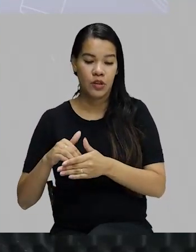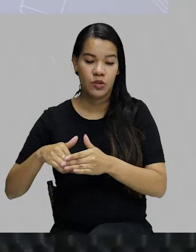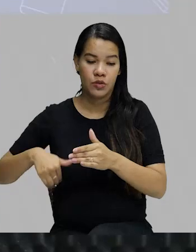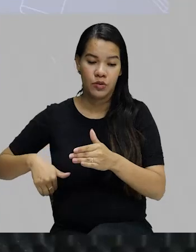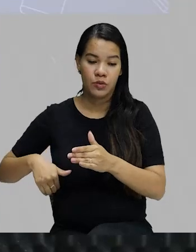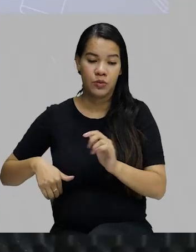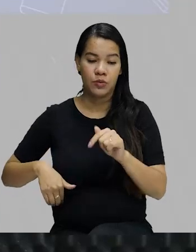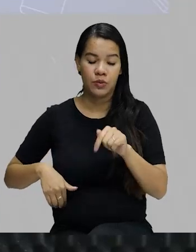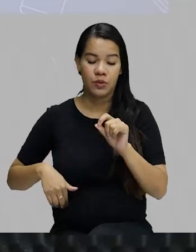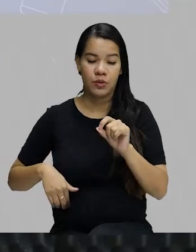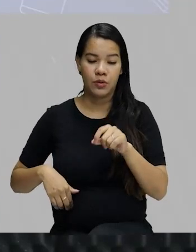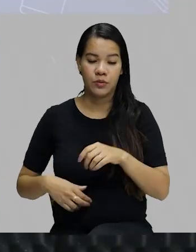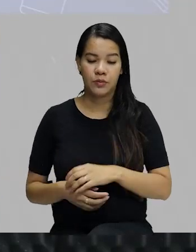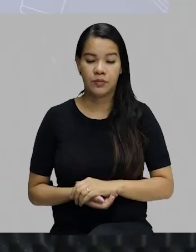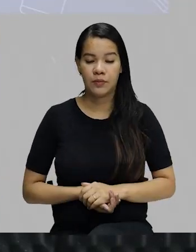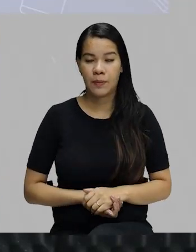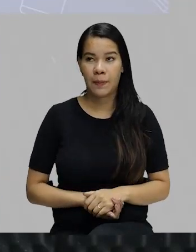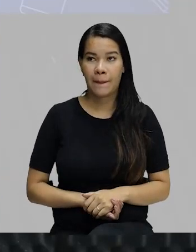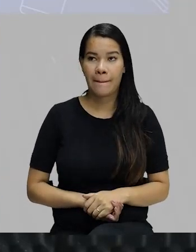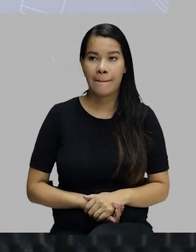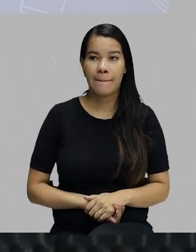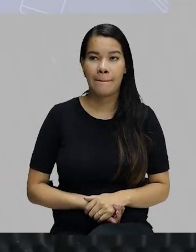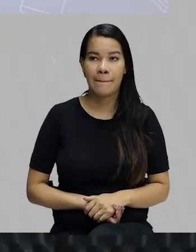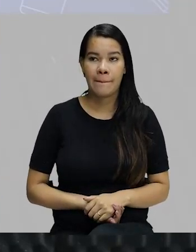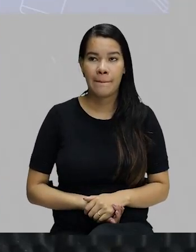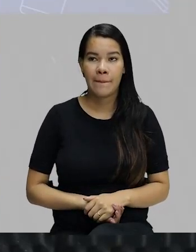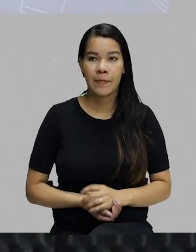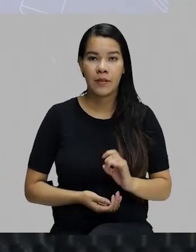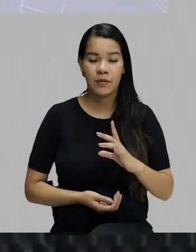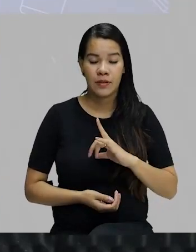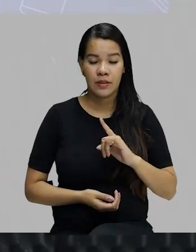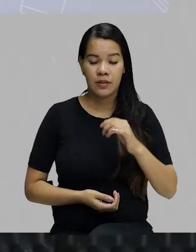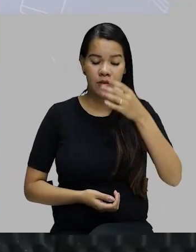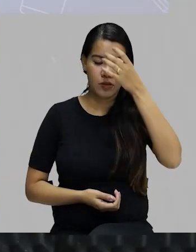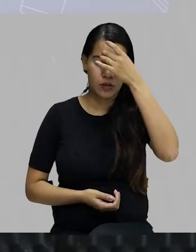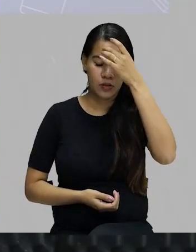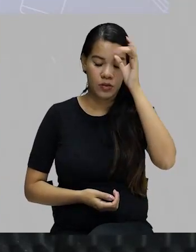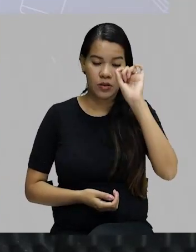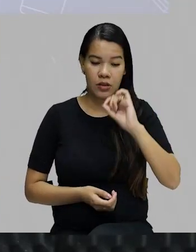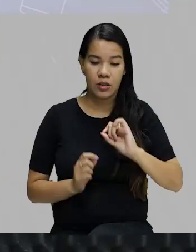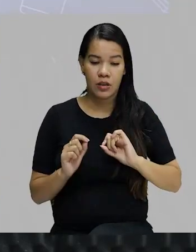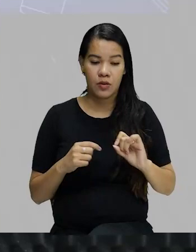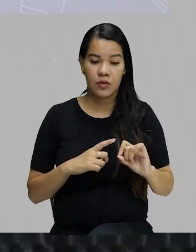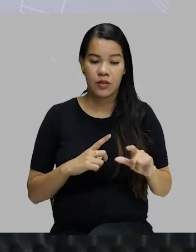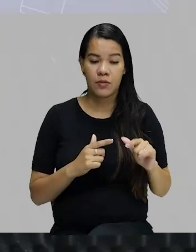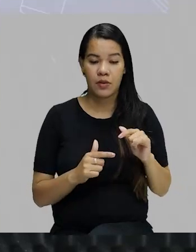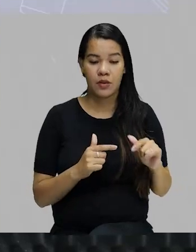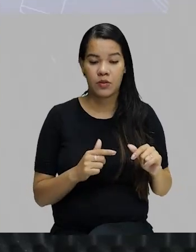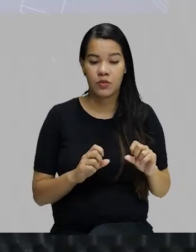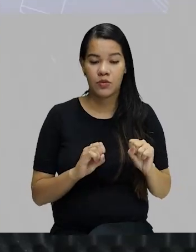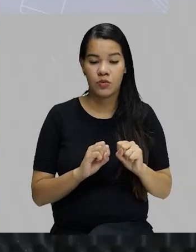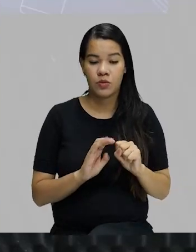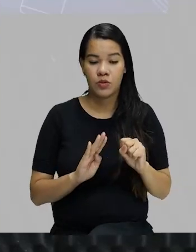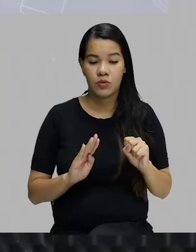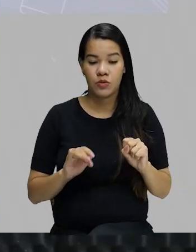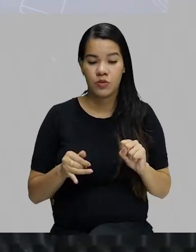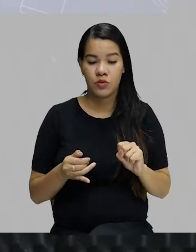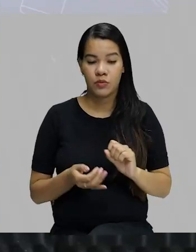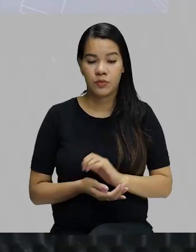Eu coloquei esse que ele estude aqui, só para vocês terem a noção de que eu estou trabalhando com o subjuntivo aqui em cima. Tá certo?